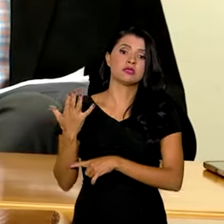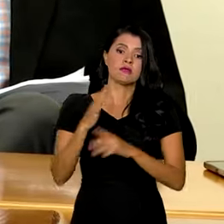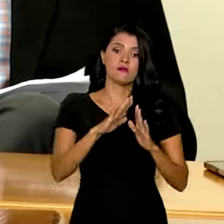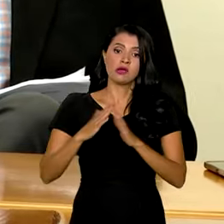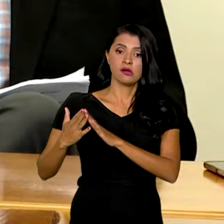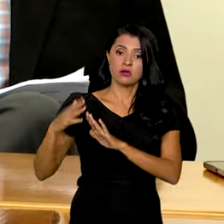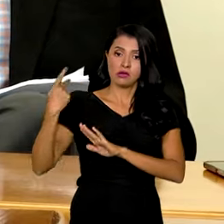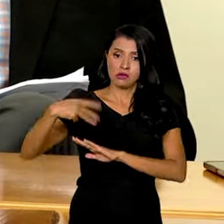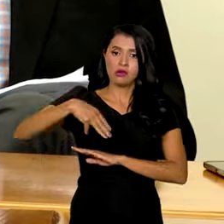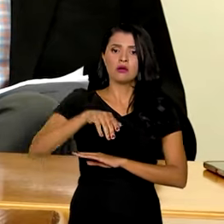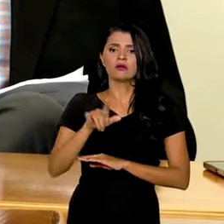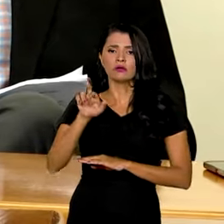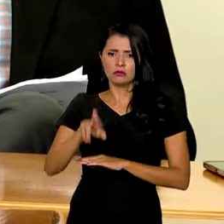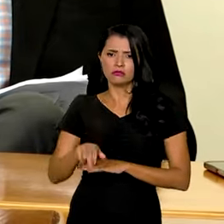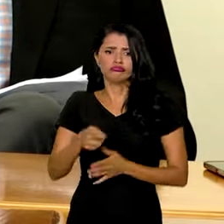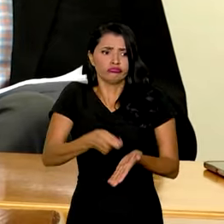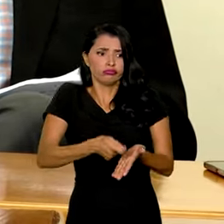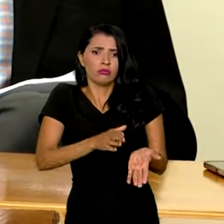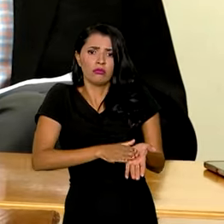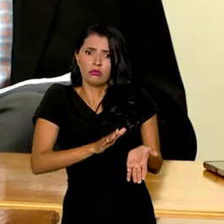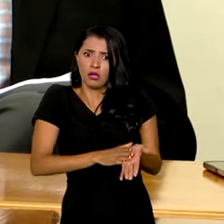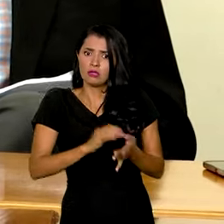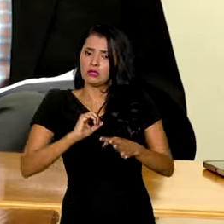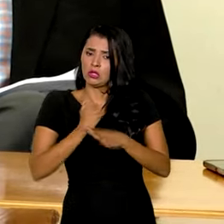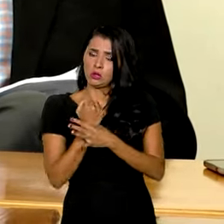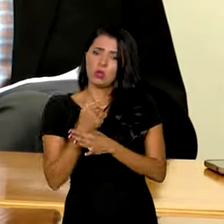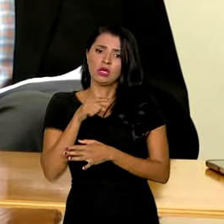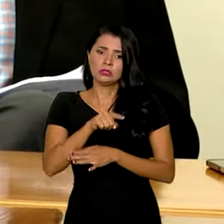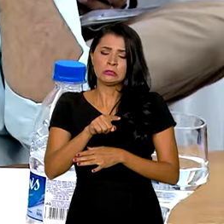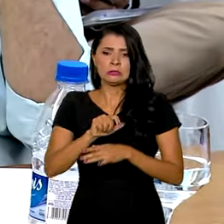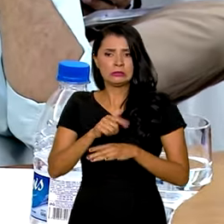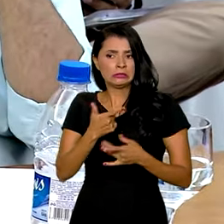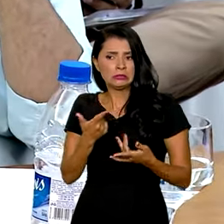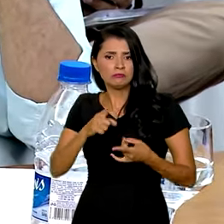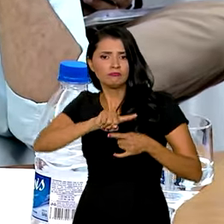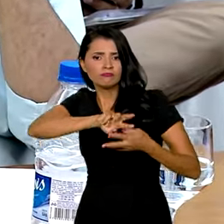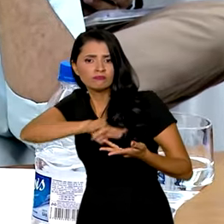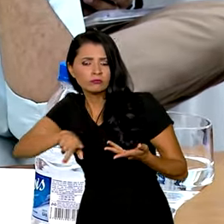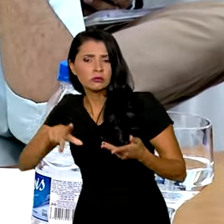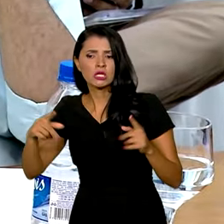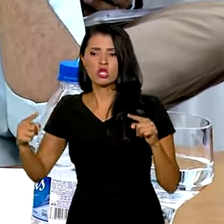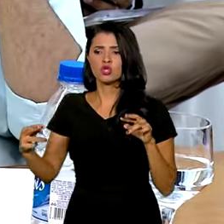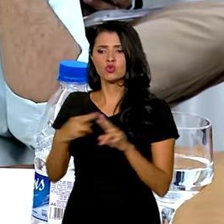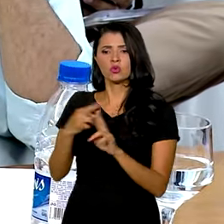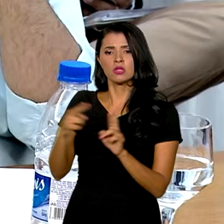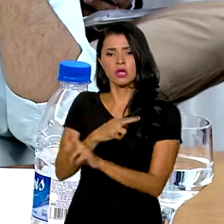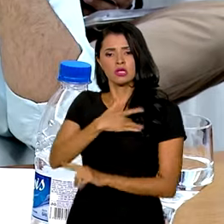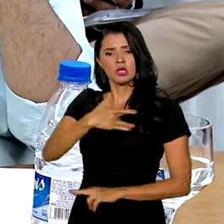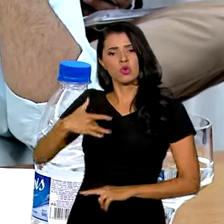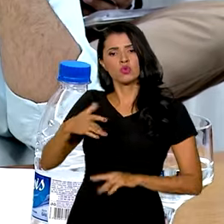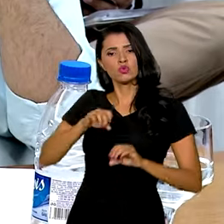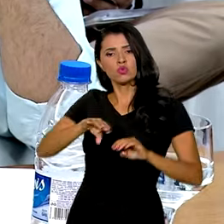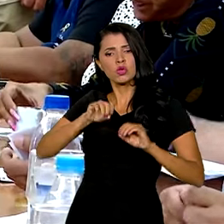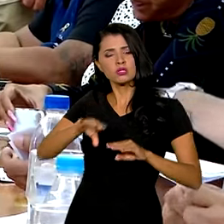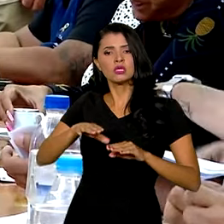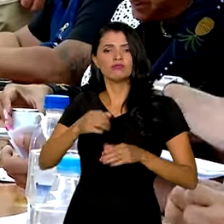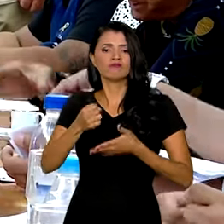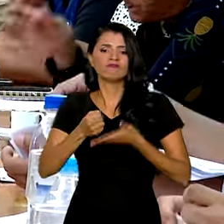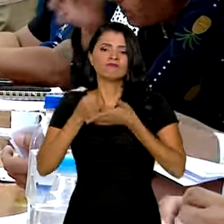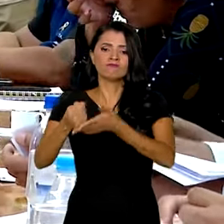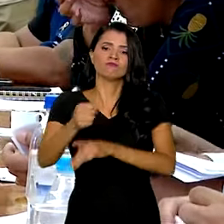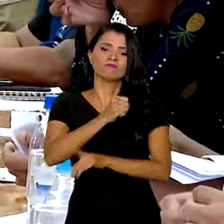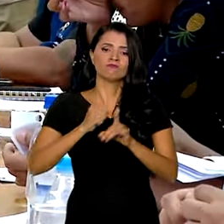cobraram mais segurança pública e ações relacionadas à saúde, educação, assistência social, segurança